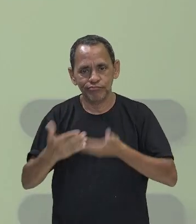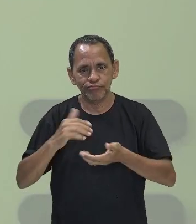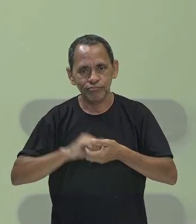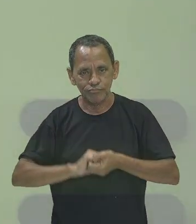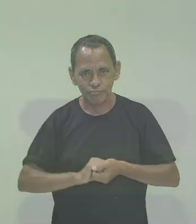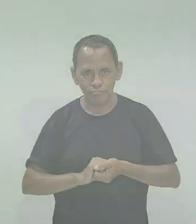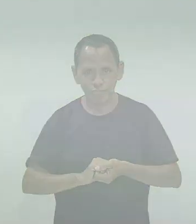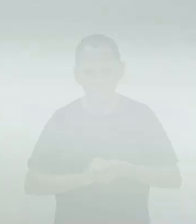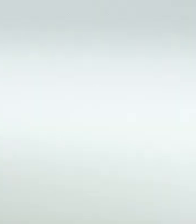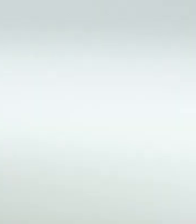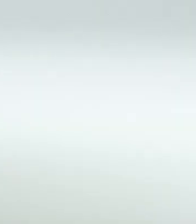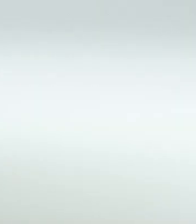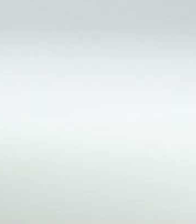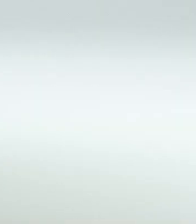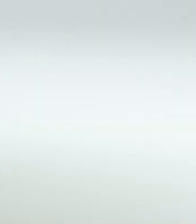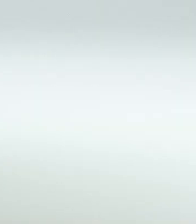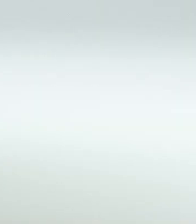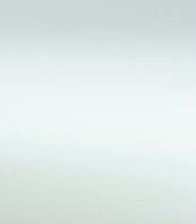nossa aula?